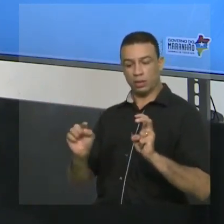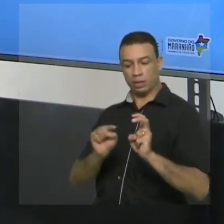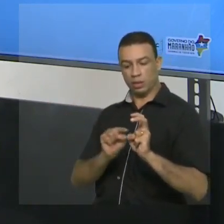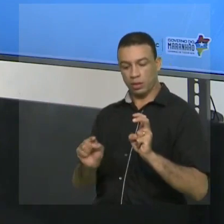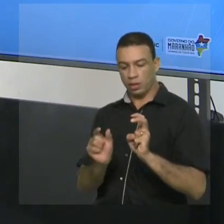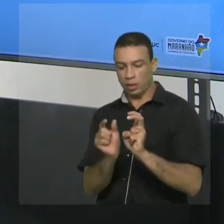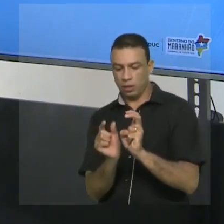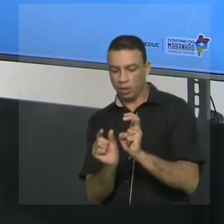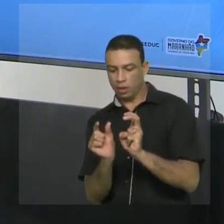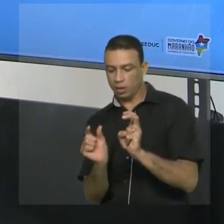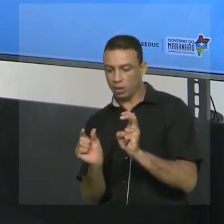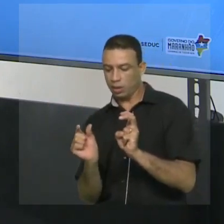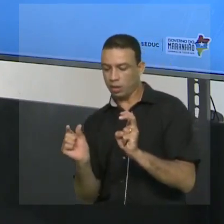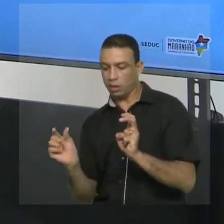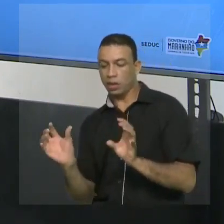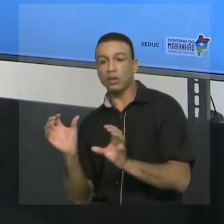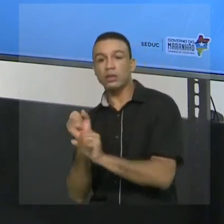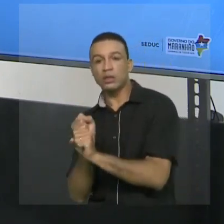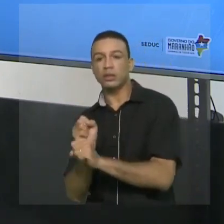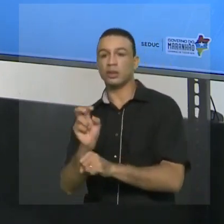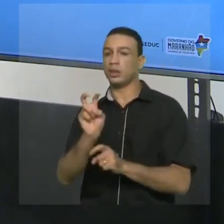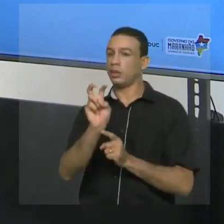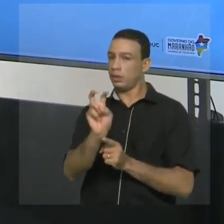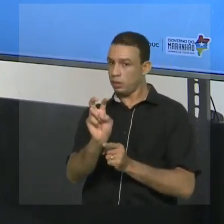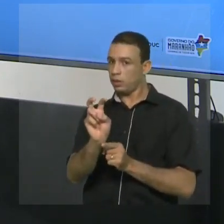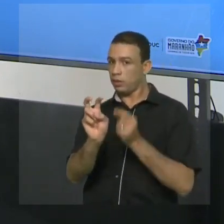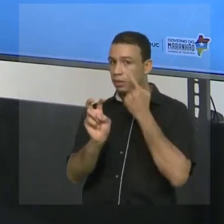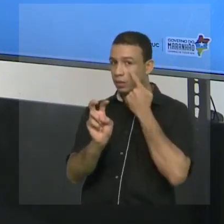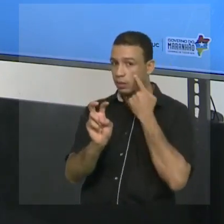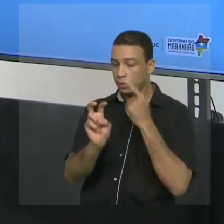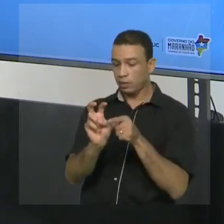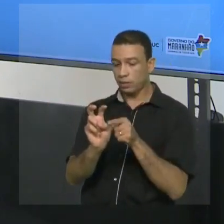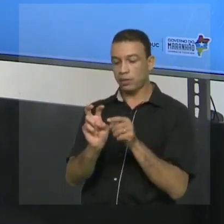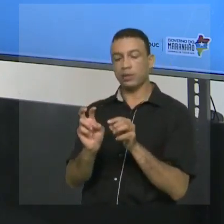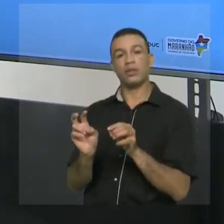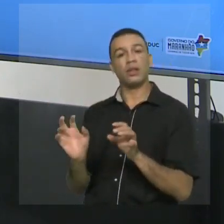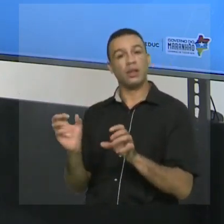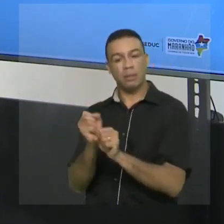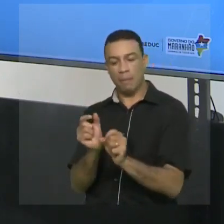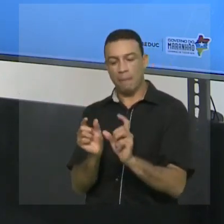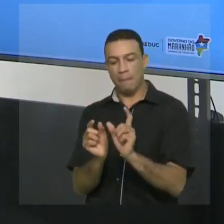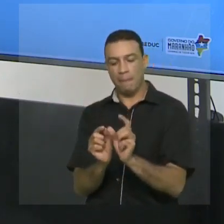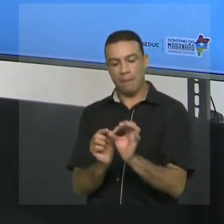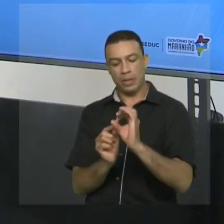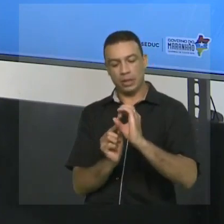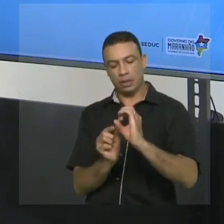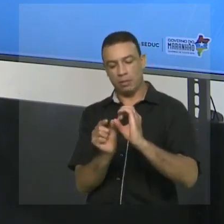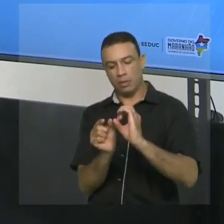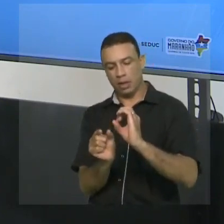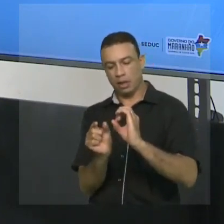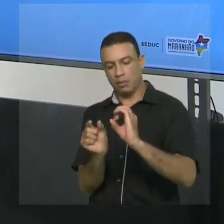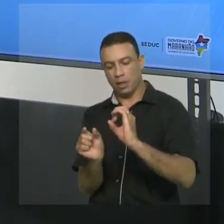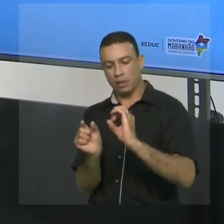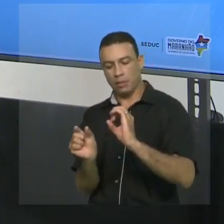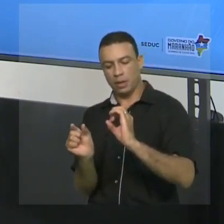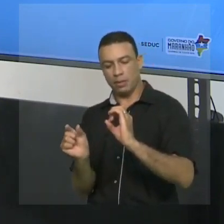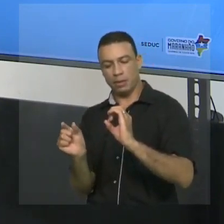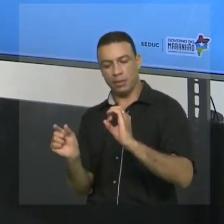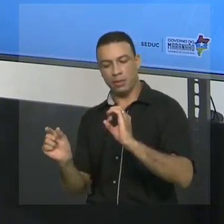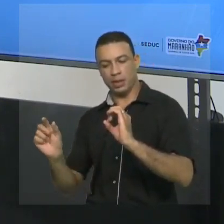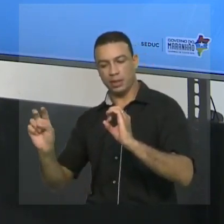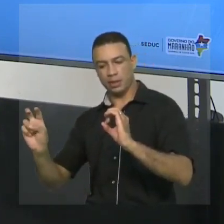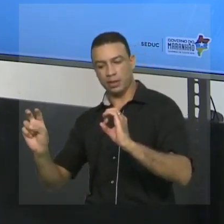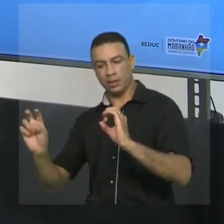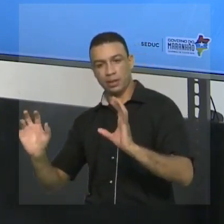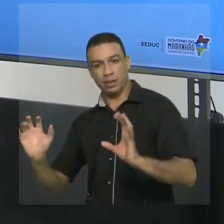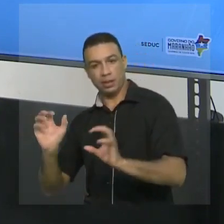unidades. Então, observa que a distância do cinco até o zero são cinco unidades. Logo, o módulo